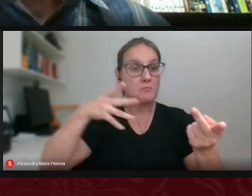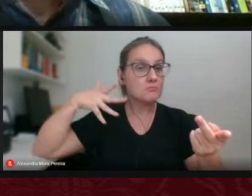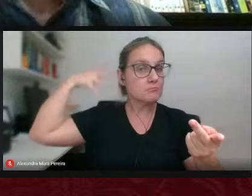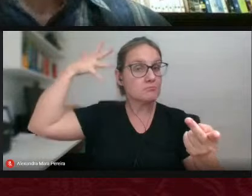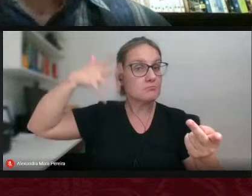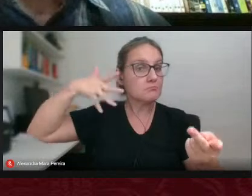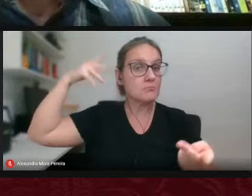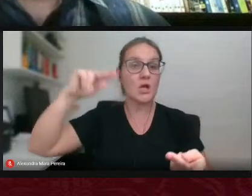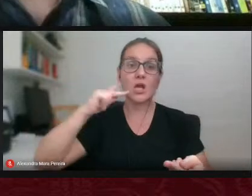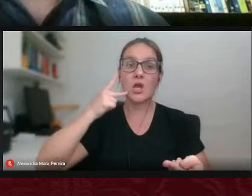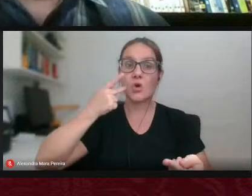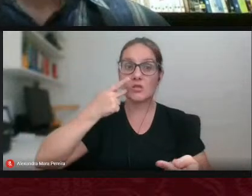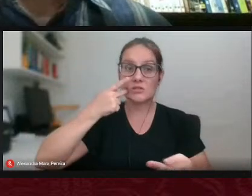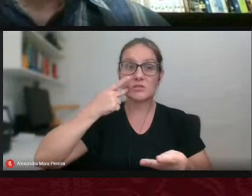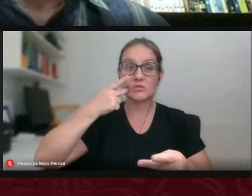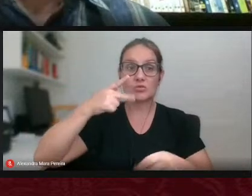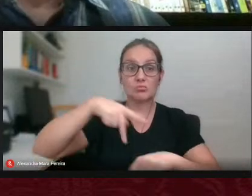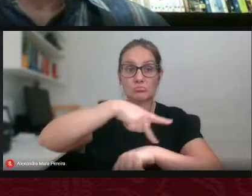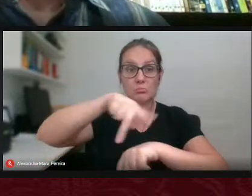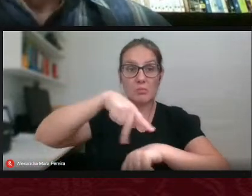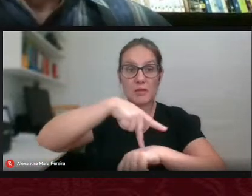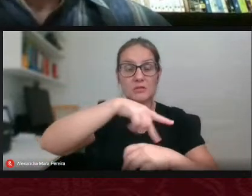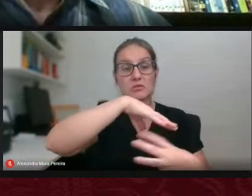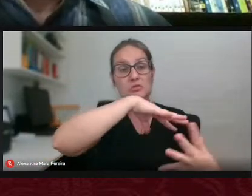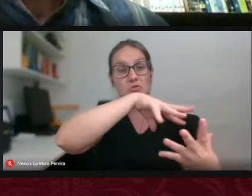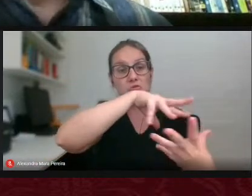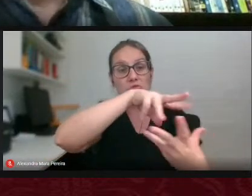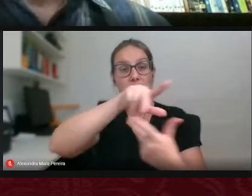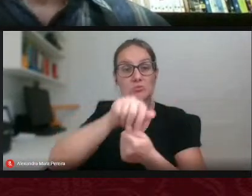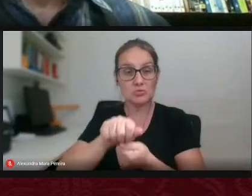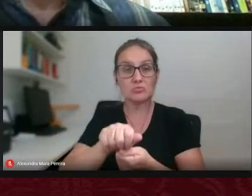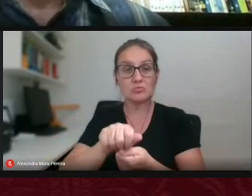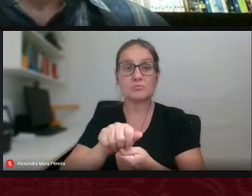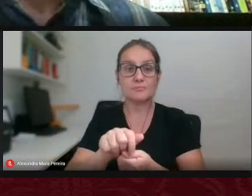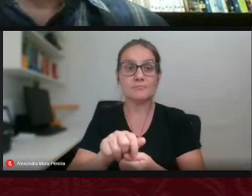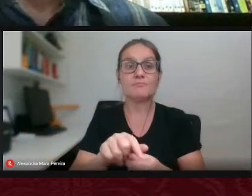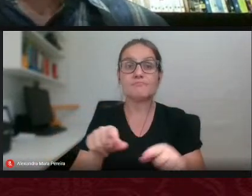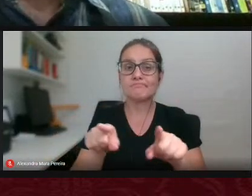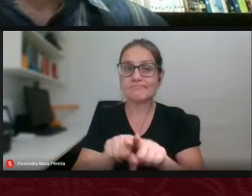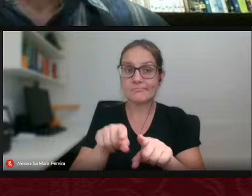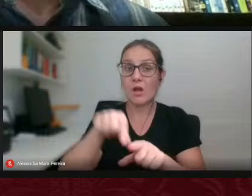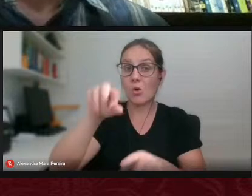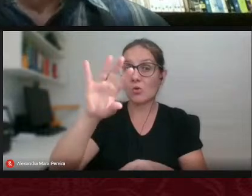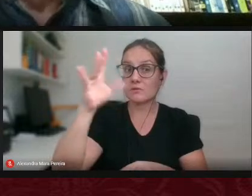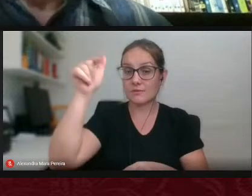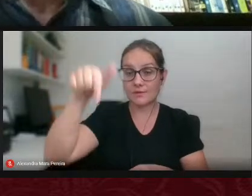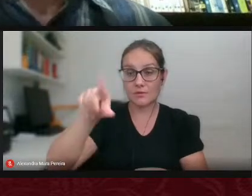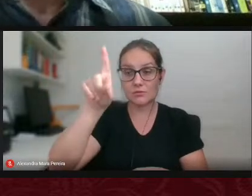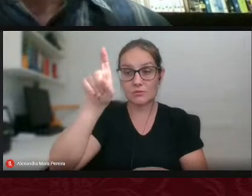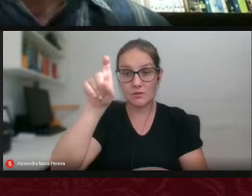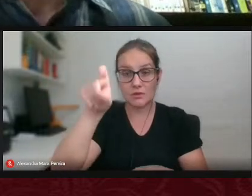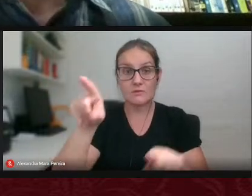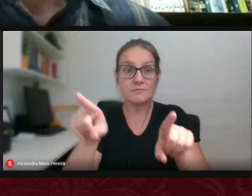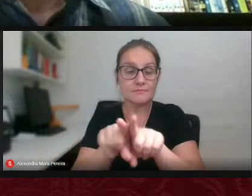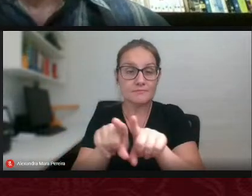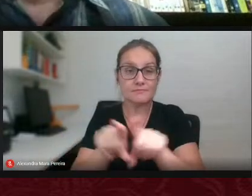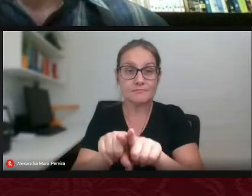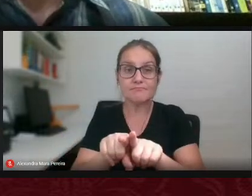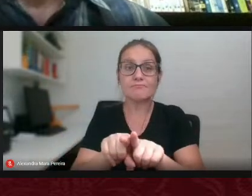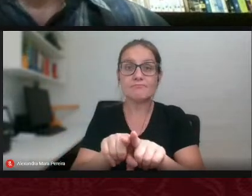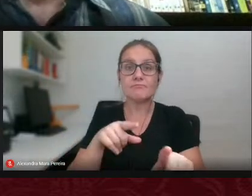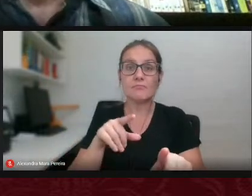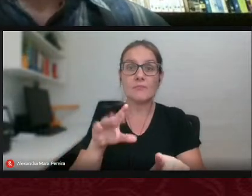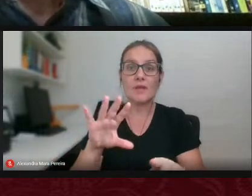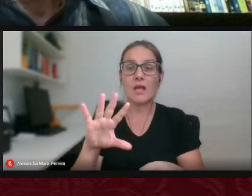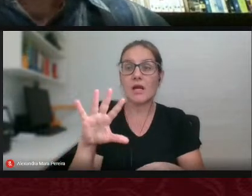nacional e internacional que estiveram em Dourados e essa realização foi uma realização no sentido literal